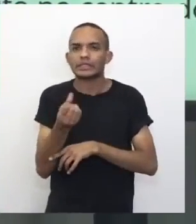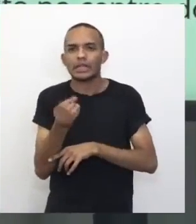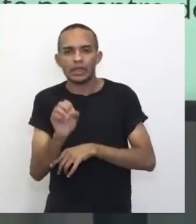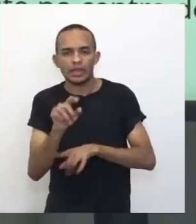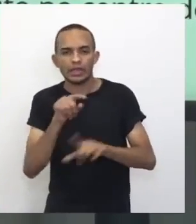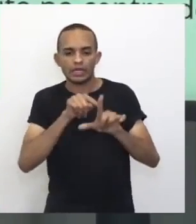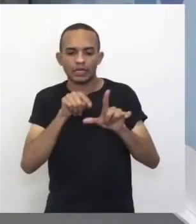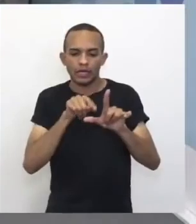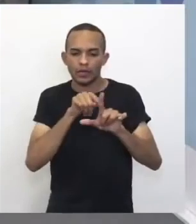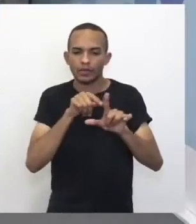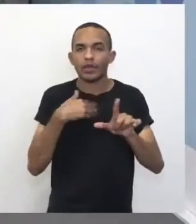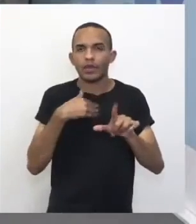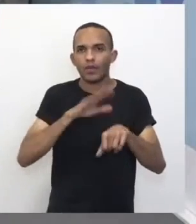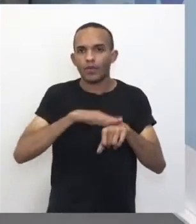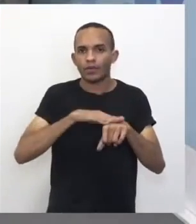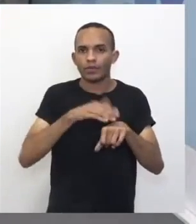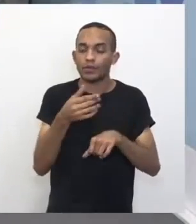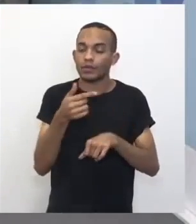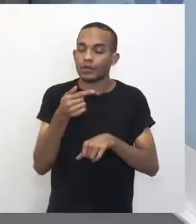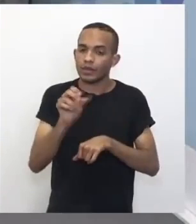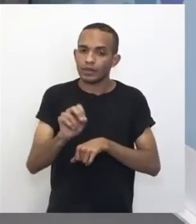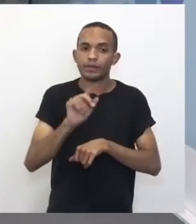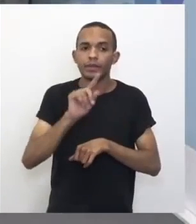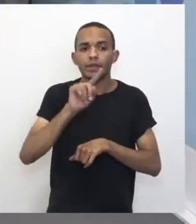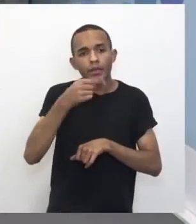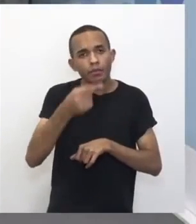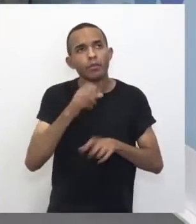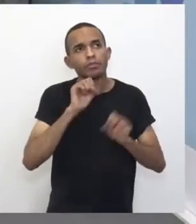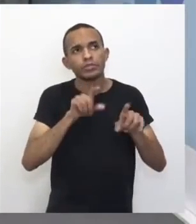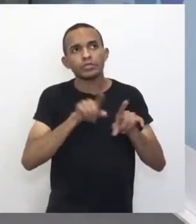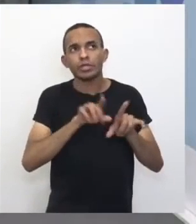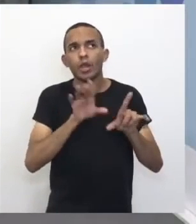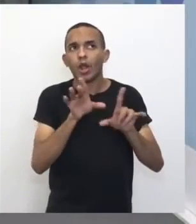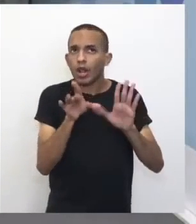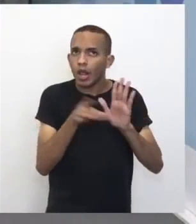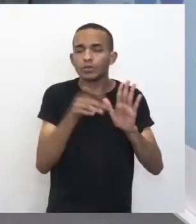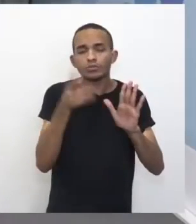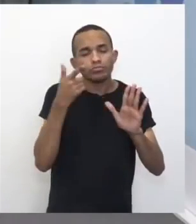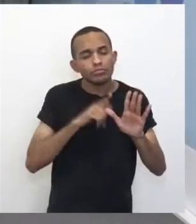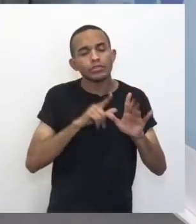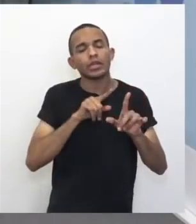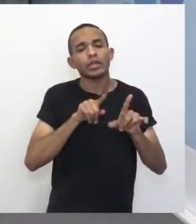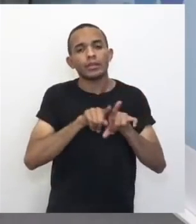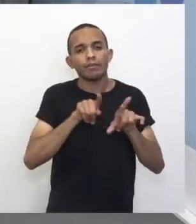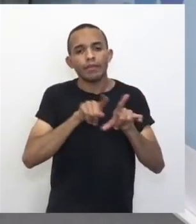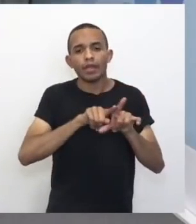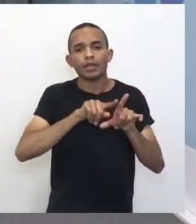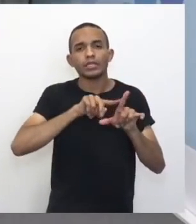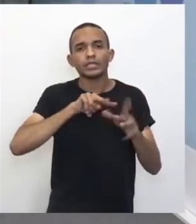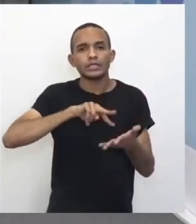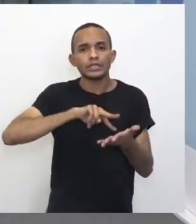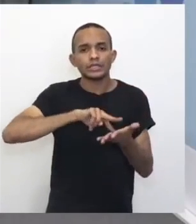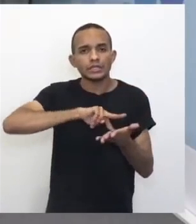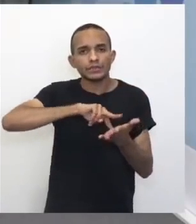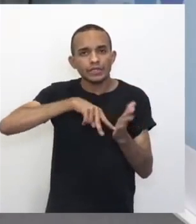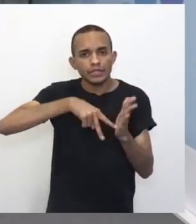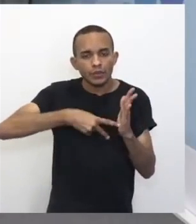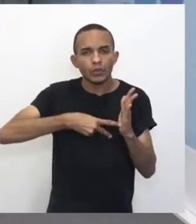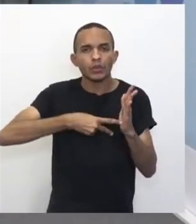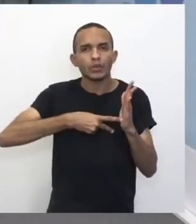70 graus. Eu fiz com 70 graus. Daria pra medir esse ângulo depois de colado também, né, Jonas? Sim, com transferidor, com outras medidas, você